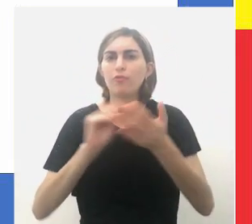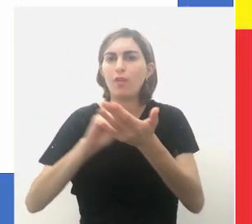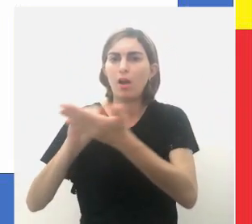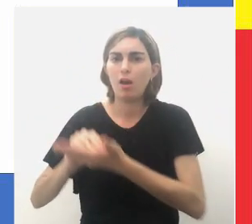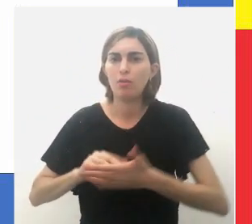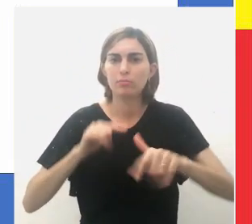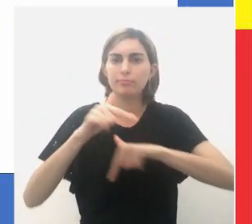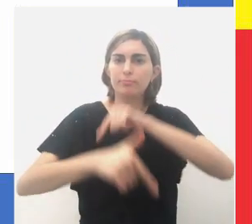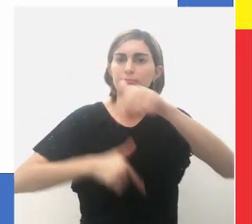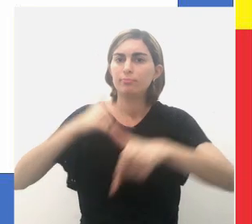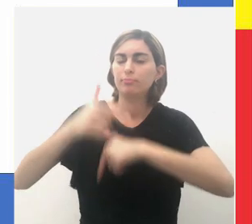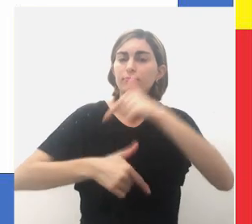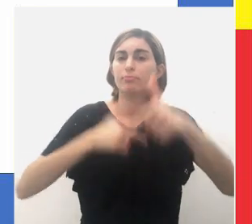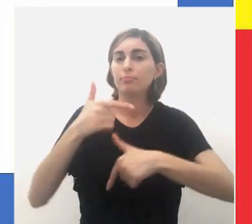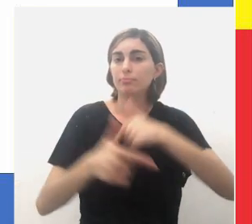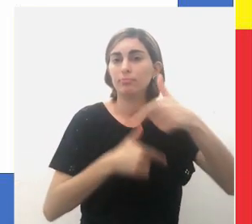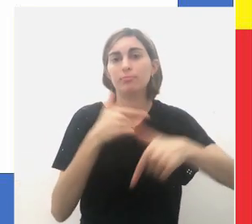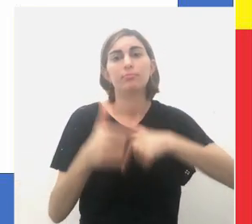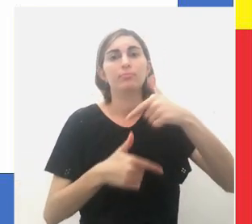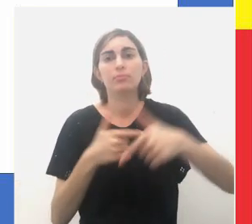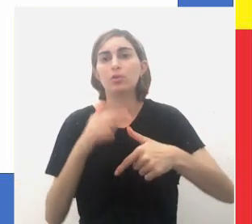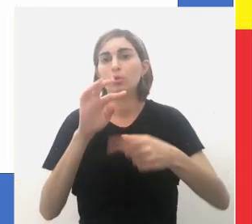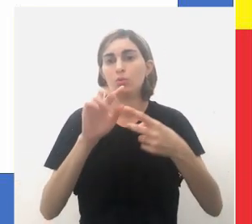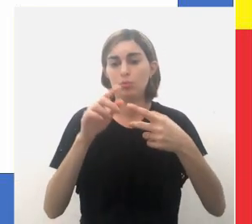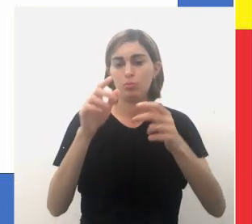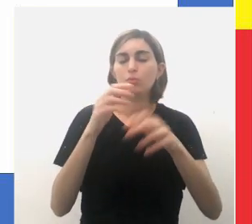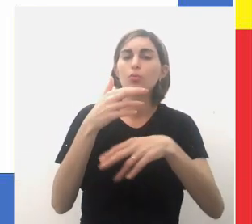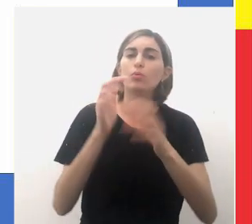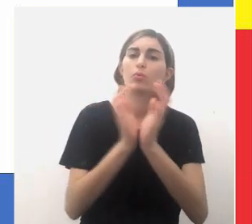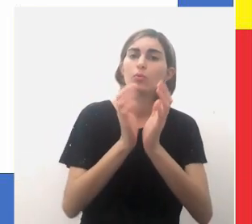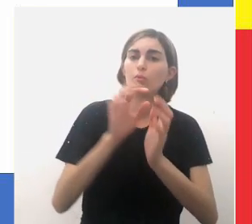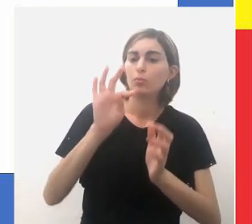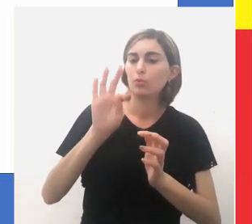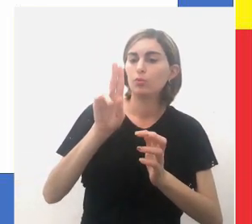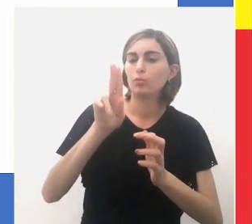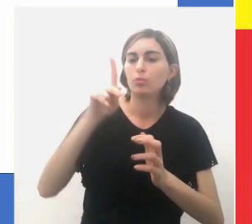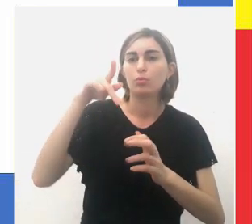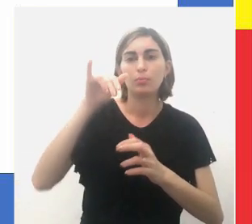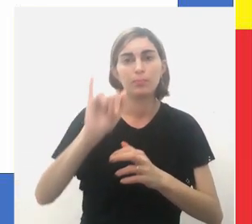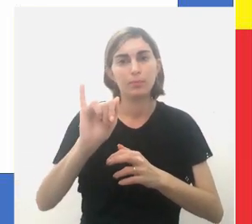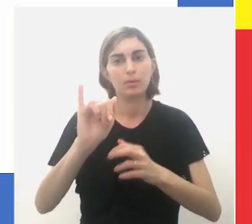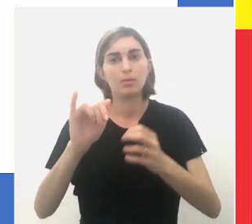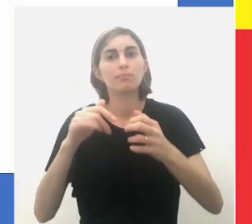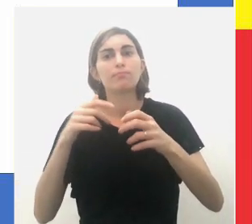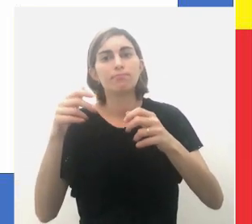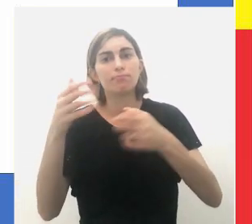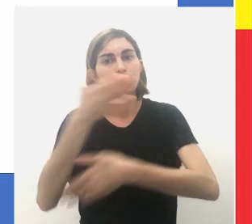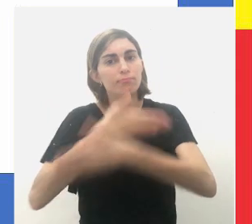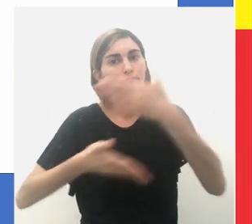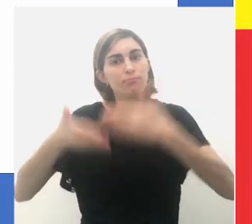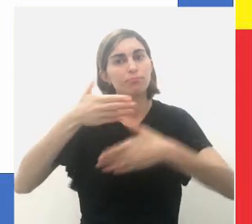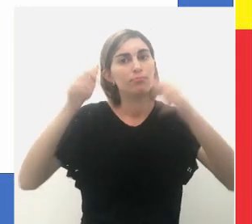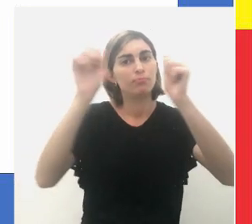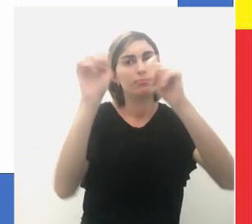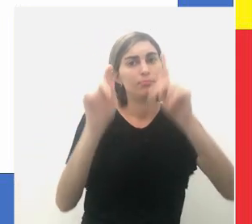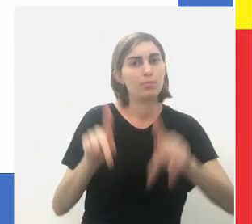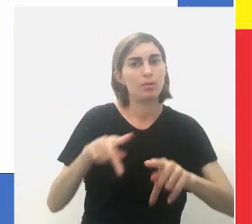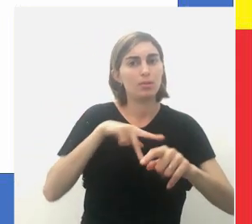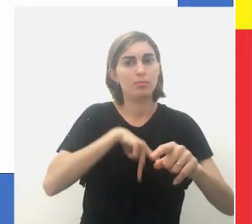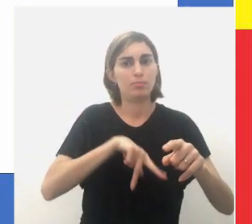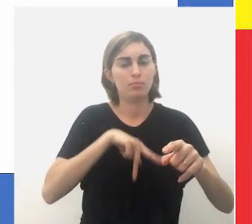obra, inclusive das nações. Tupi, que mantinha relações pacíficas com os